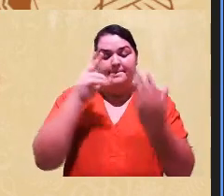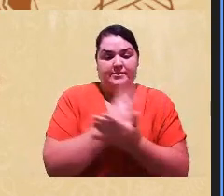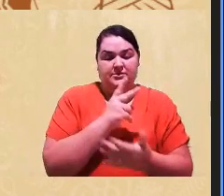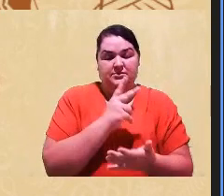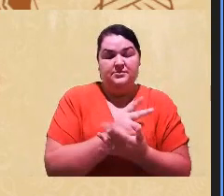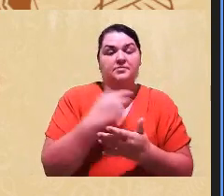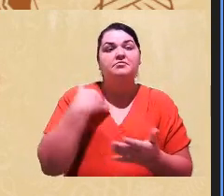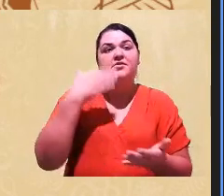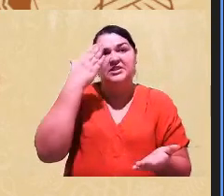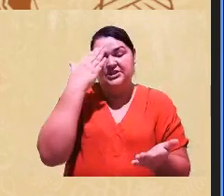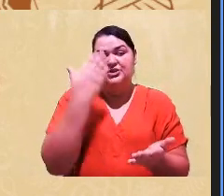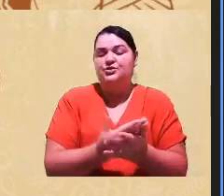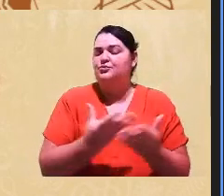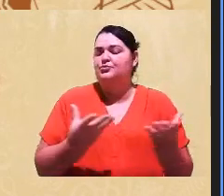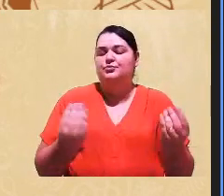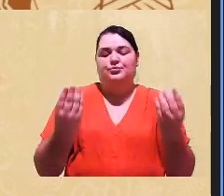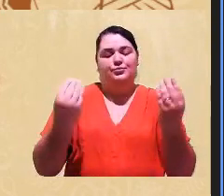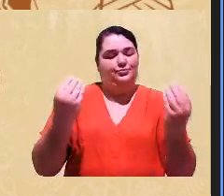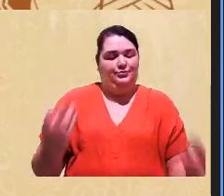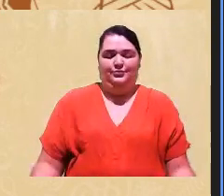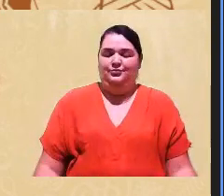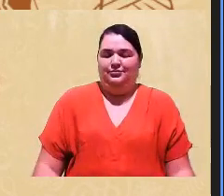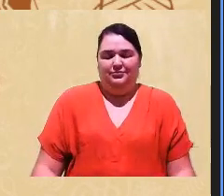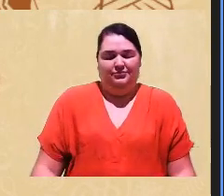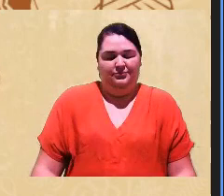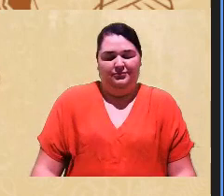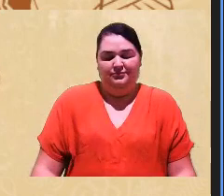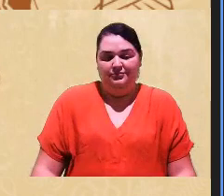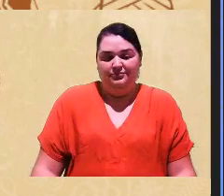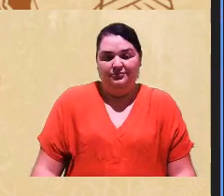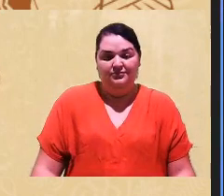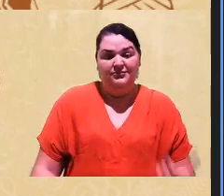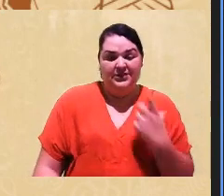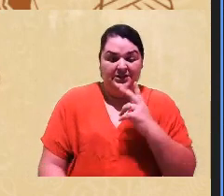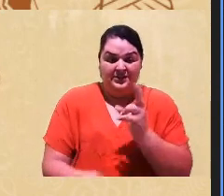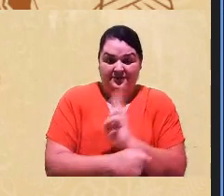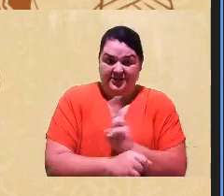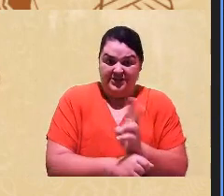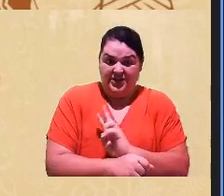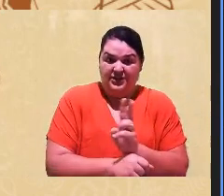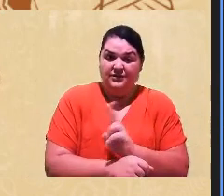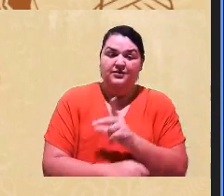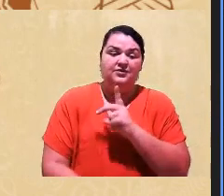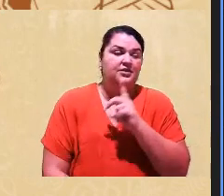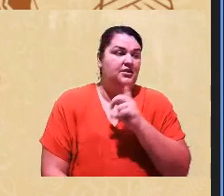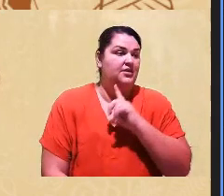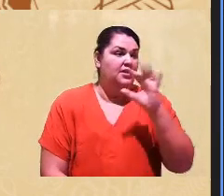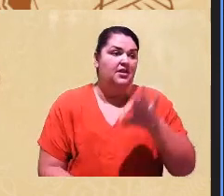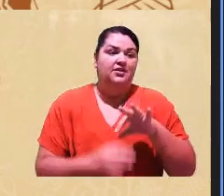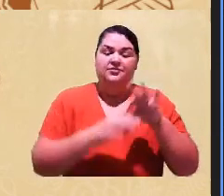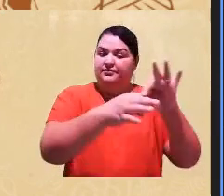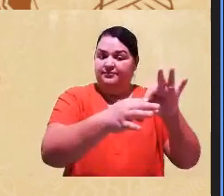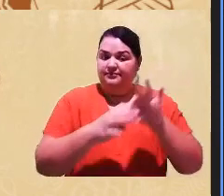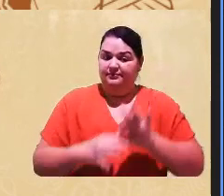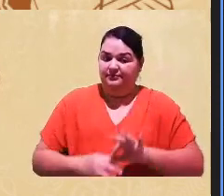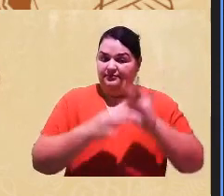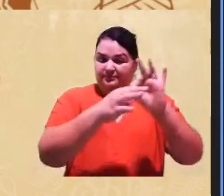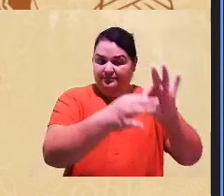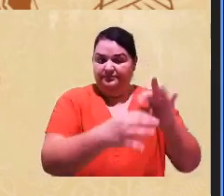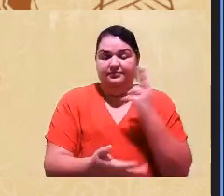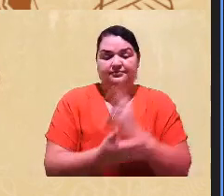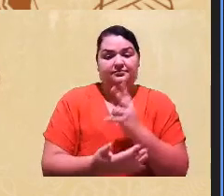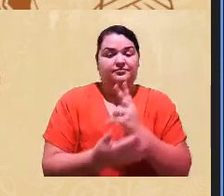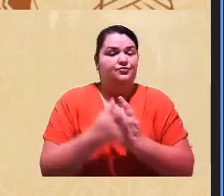muito nisso, muito, que tanto o fiscal que está pegando o candidato e levando para lá e para cá, quanto o